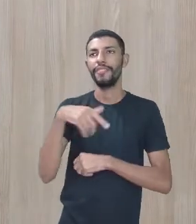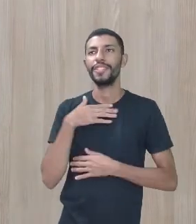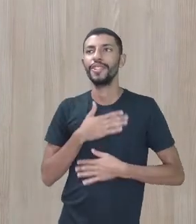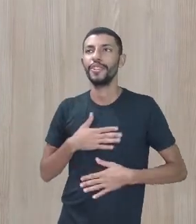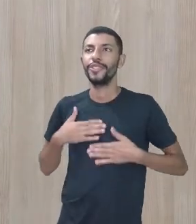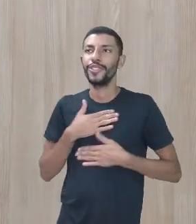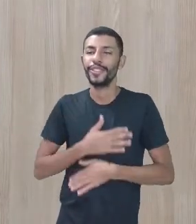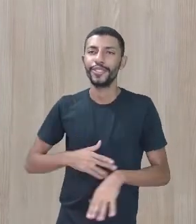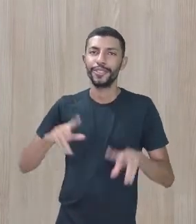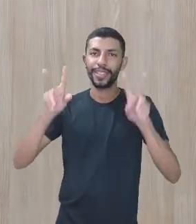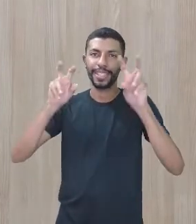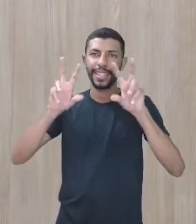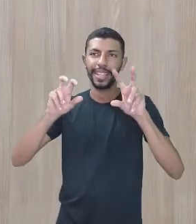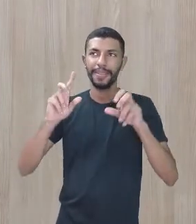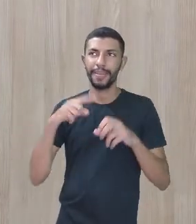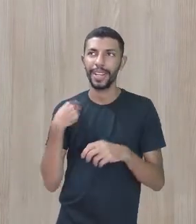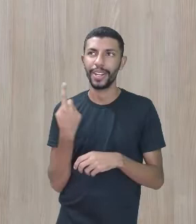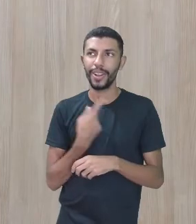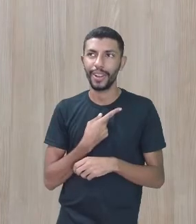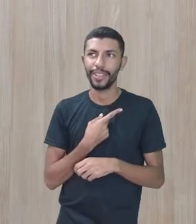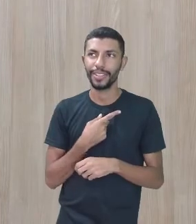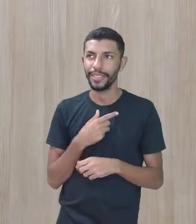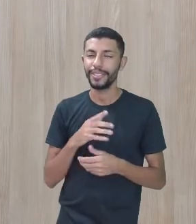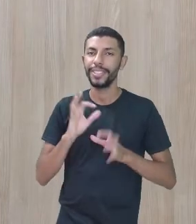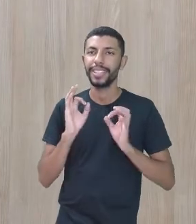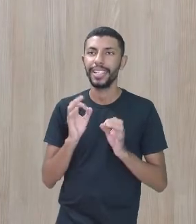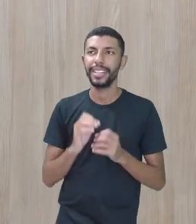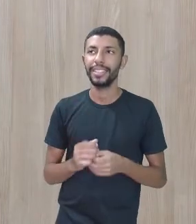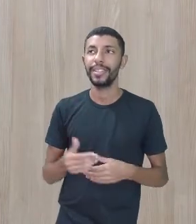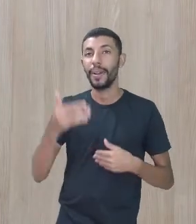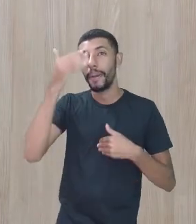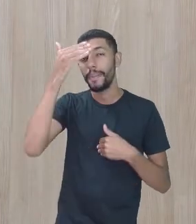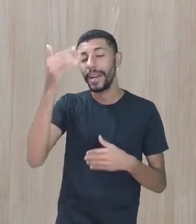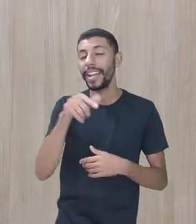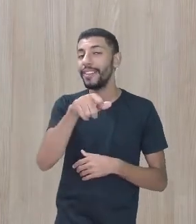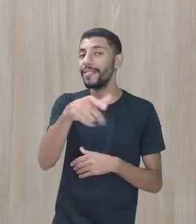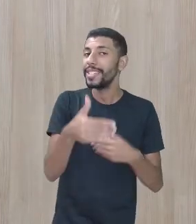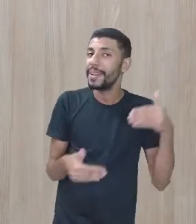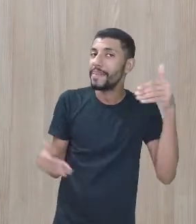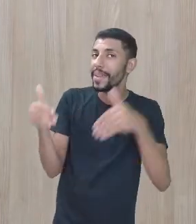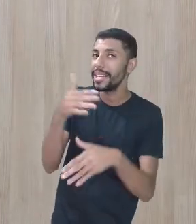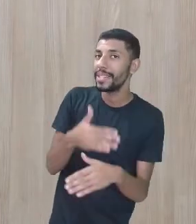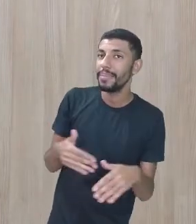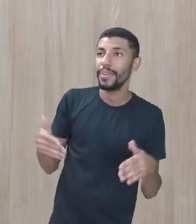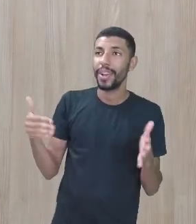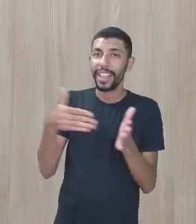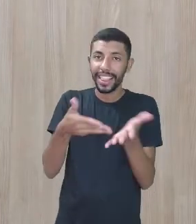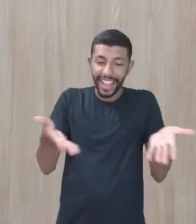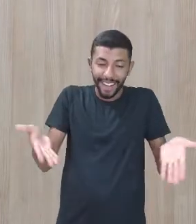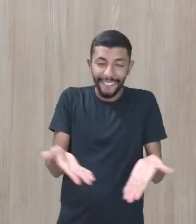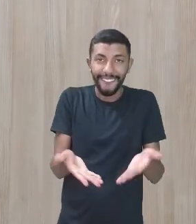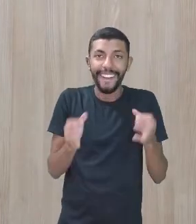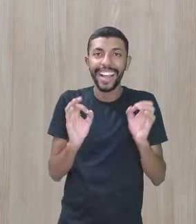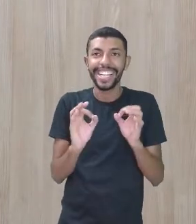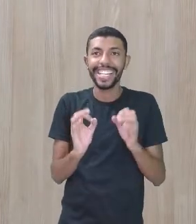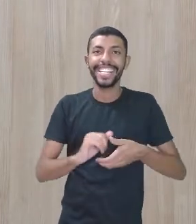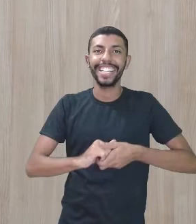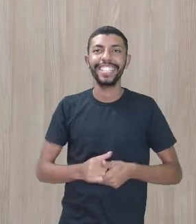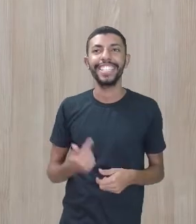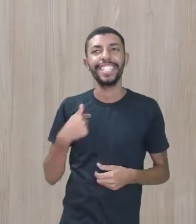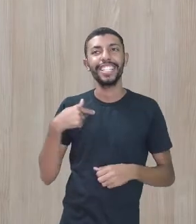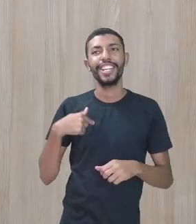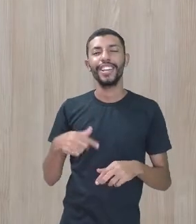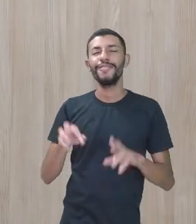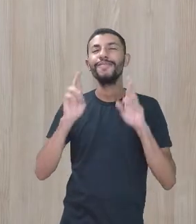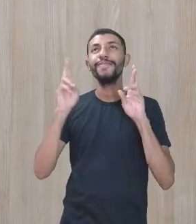do nosso tema, desses nossos três momentos. Obrigada a você que participou até esse momento e eu te